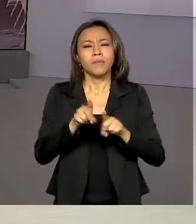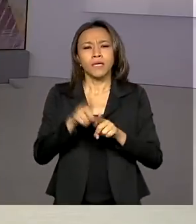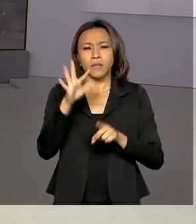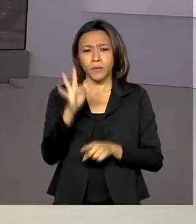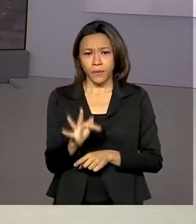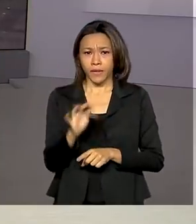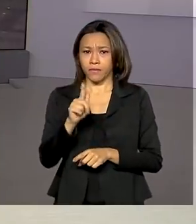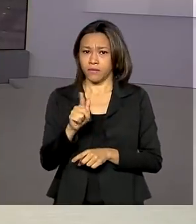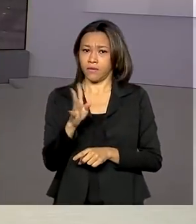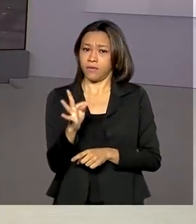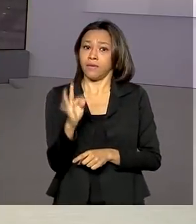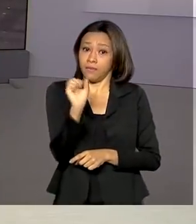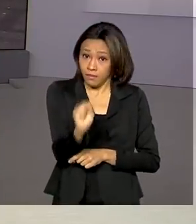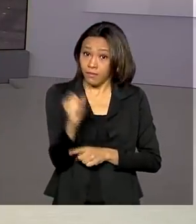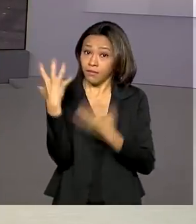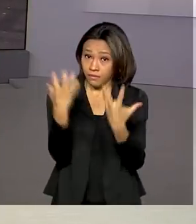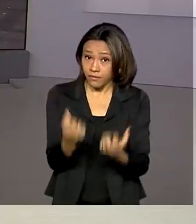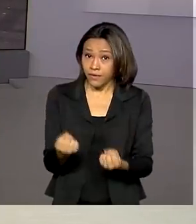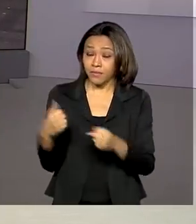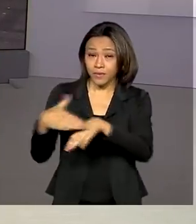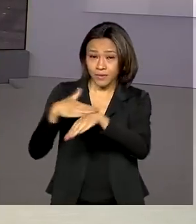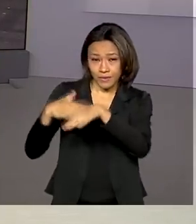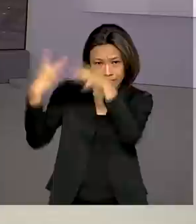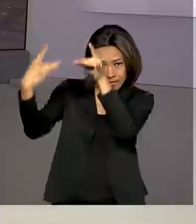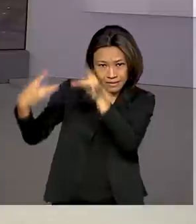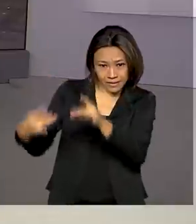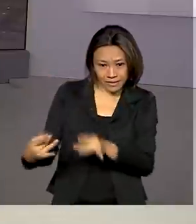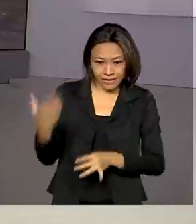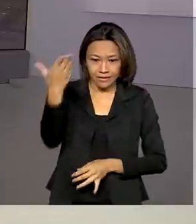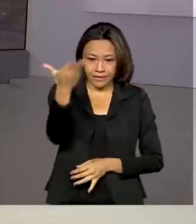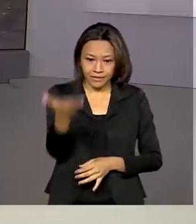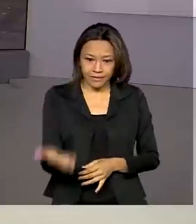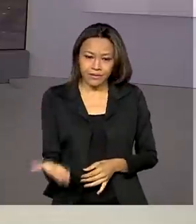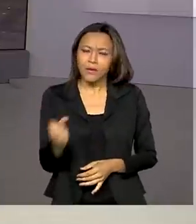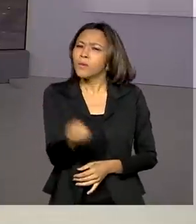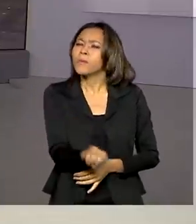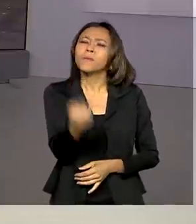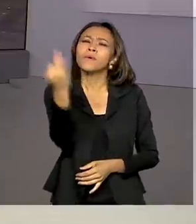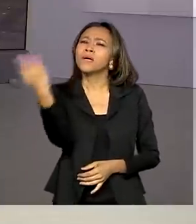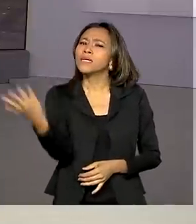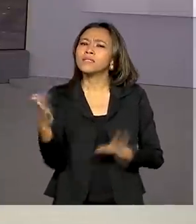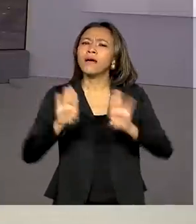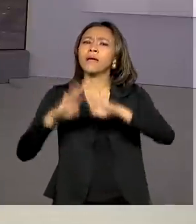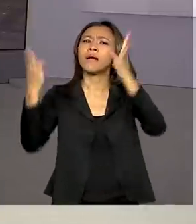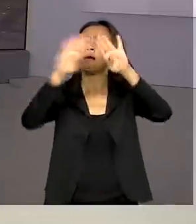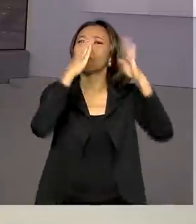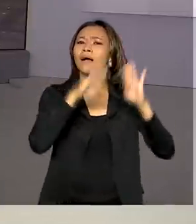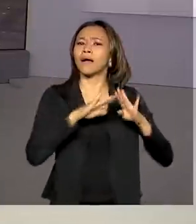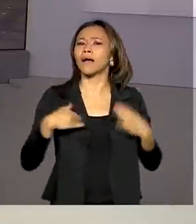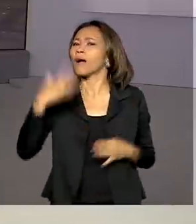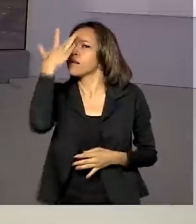Janeiro. O repórter Maurício de Aumenta conta para a gente os detalhes. Maurício, bom dia. Quantas agências vão funcionar amanhã?